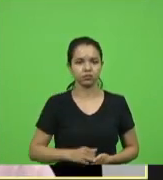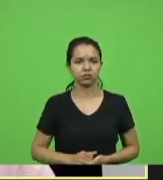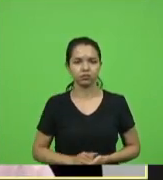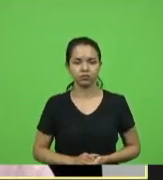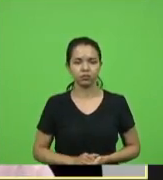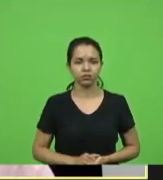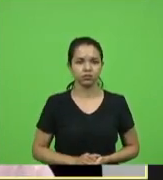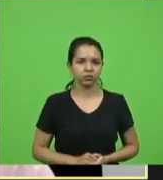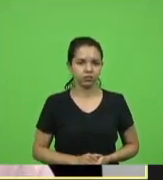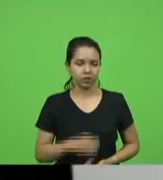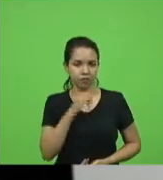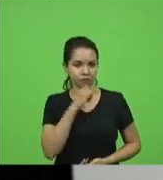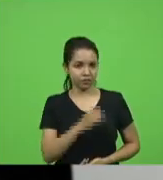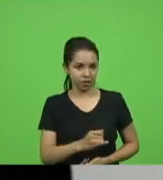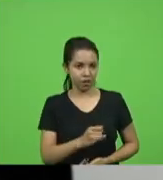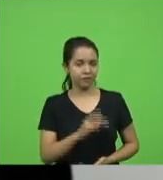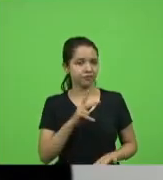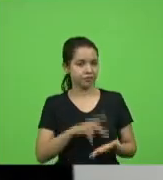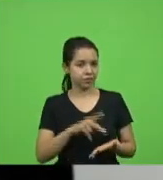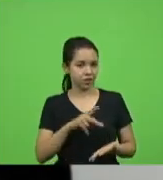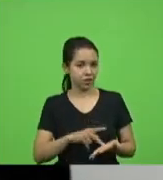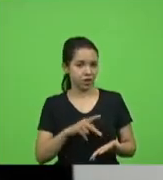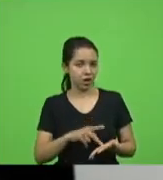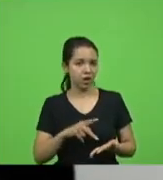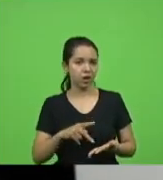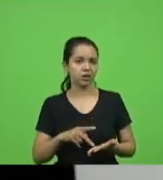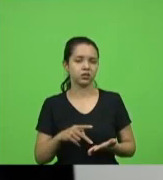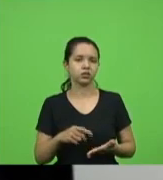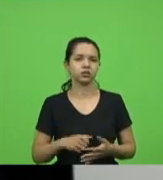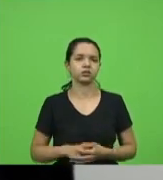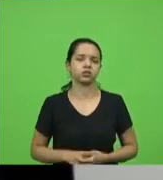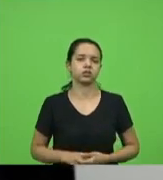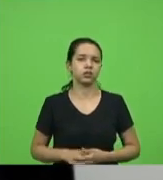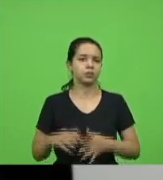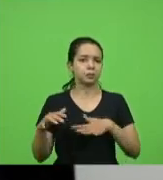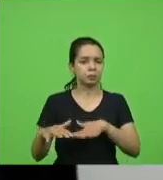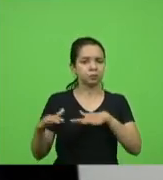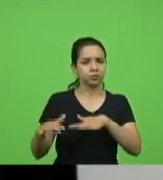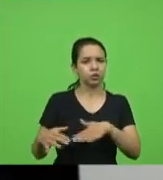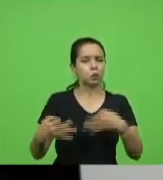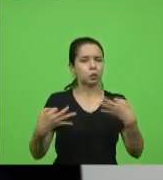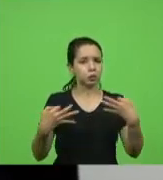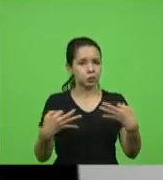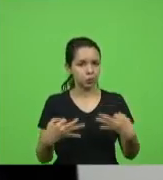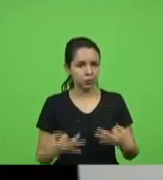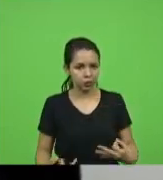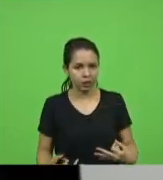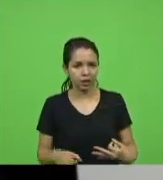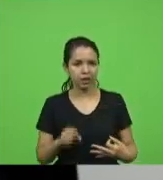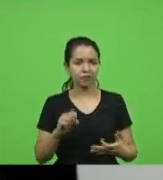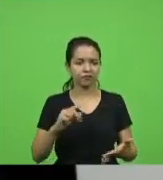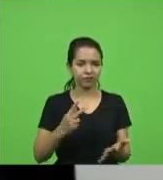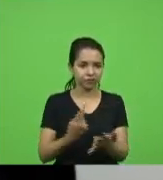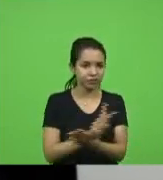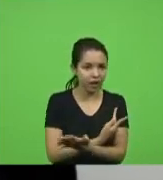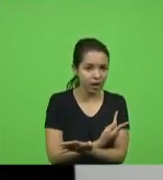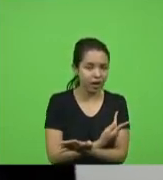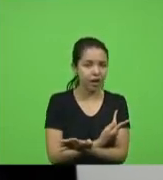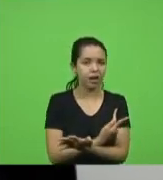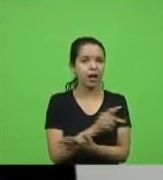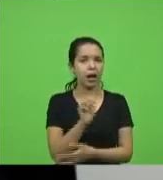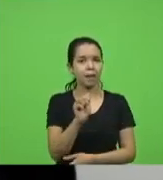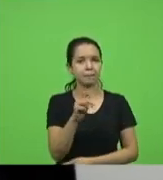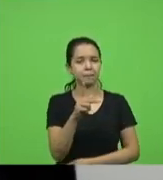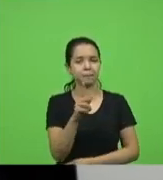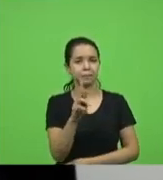dizer que realmente essa reivindicação é justa e que por uma falha da APRASC